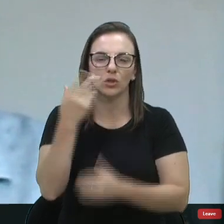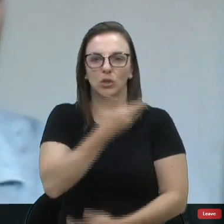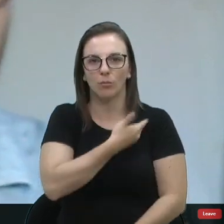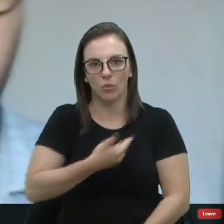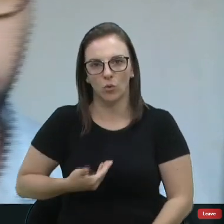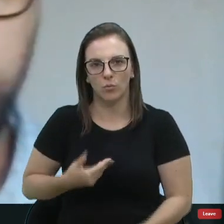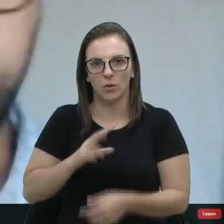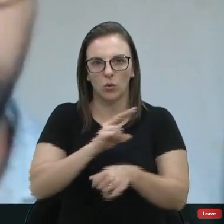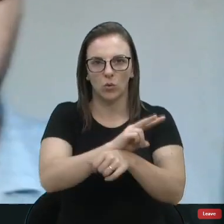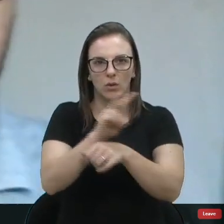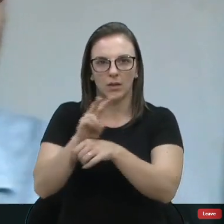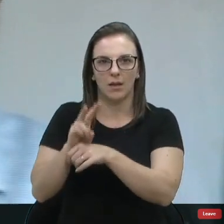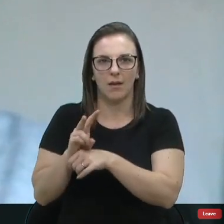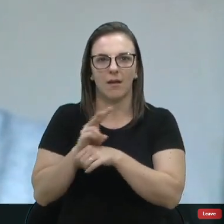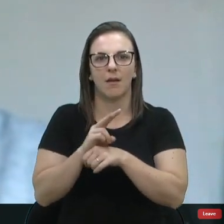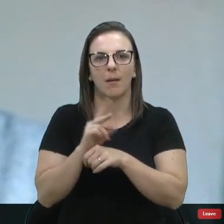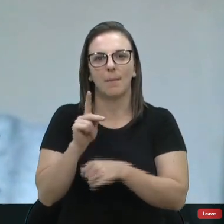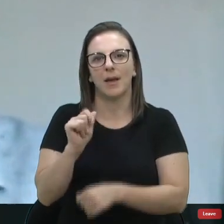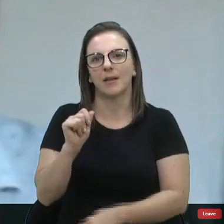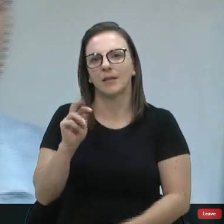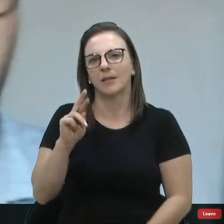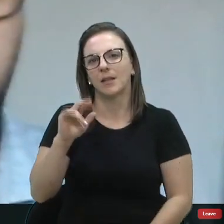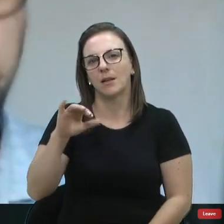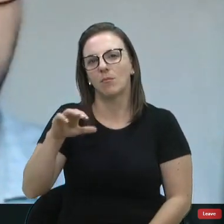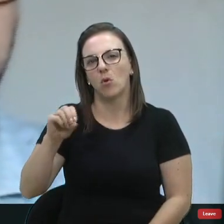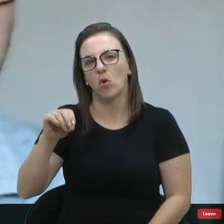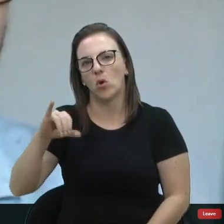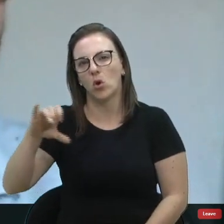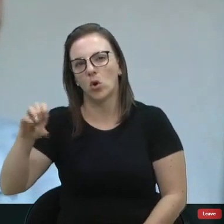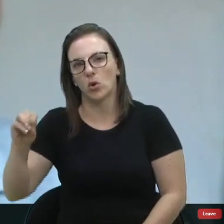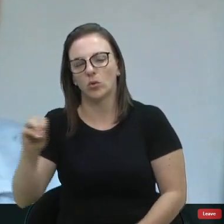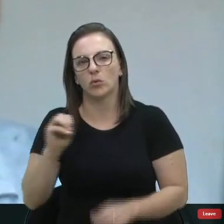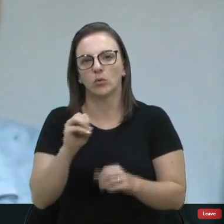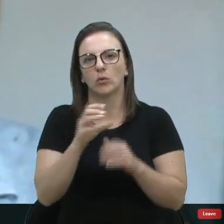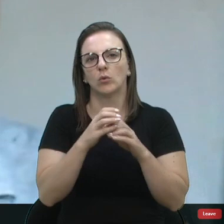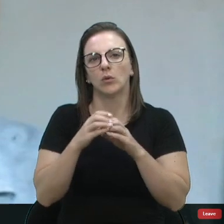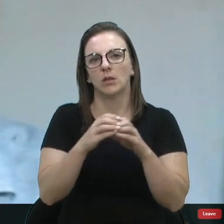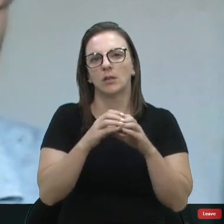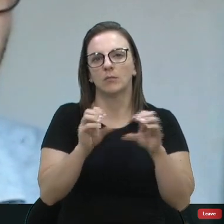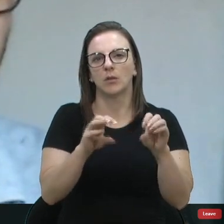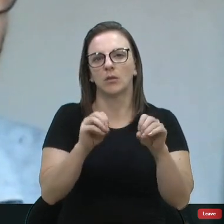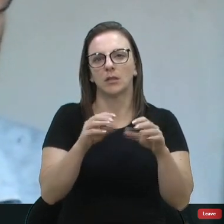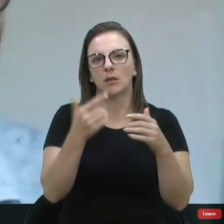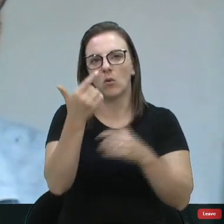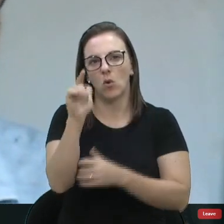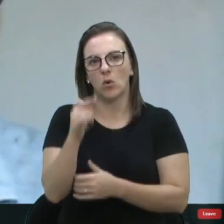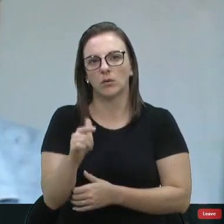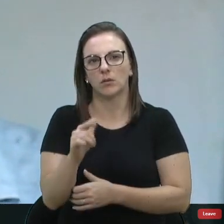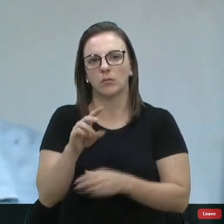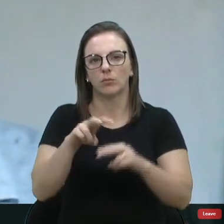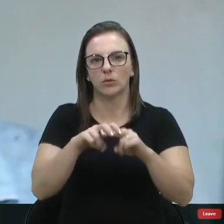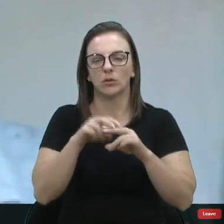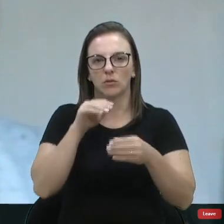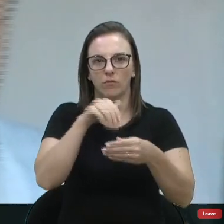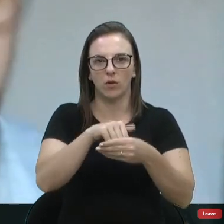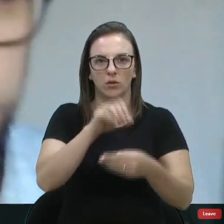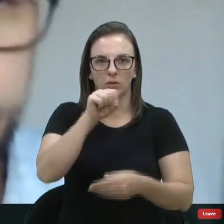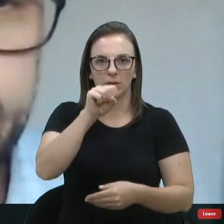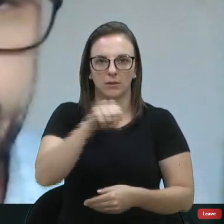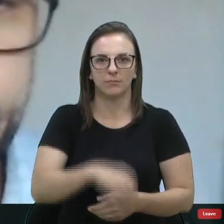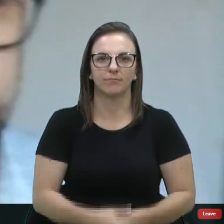patrimônio, relacionadas ao turismo, à educação, à preservação e a tantas outras. Por isso que o meu voto é favorável. Música